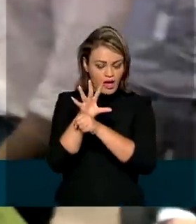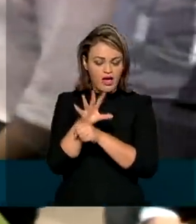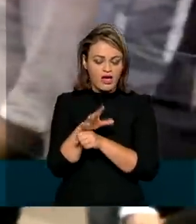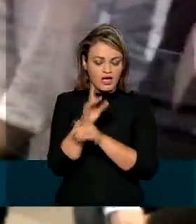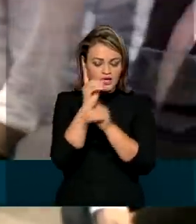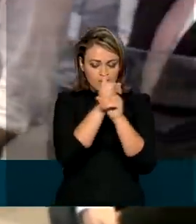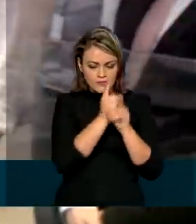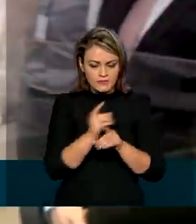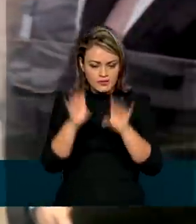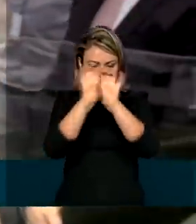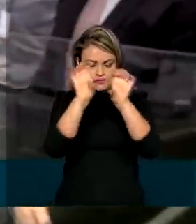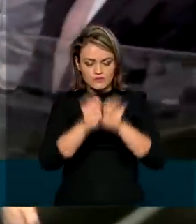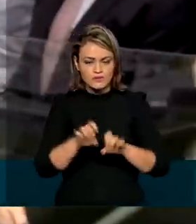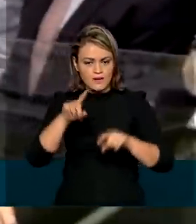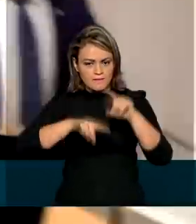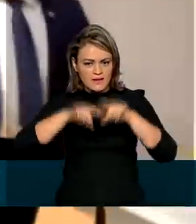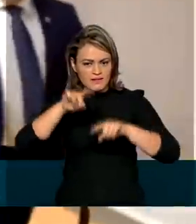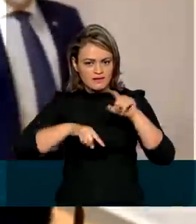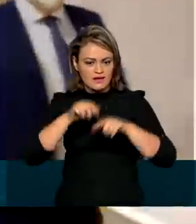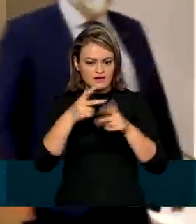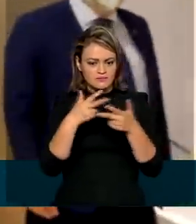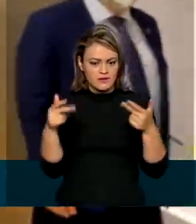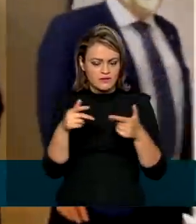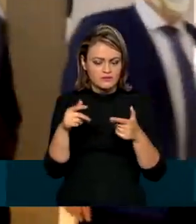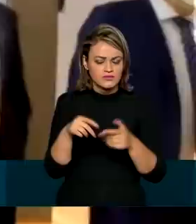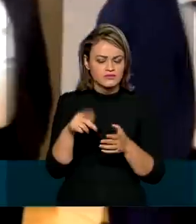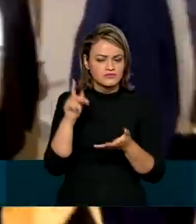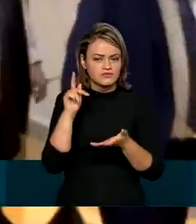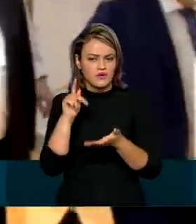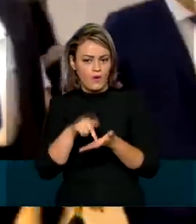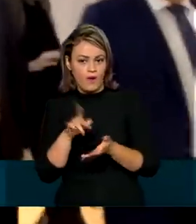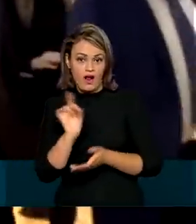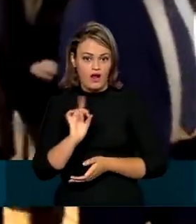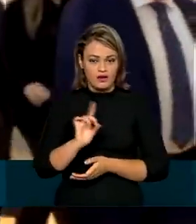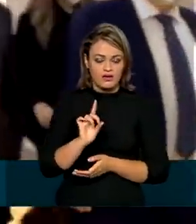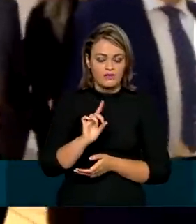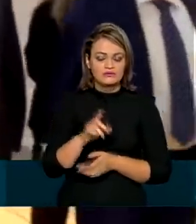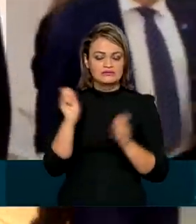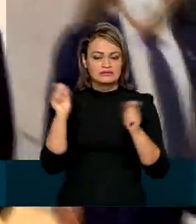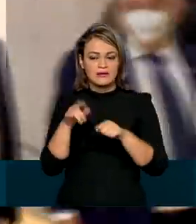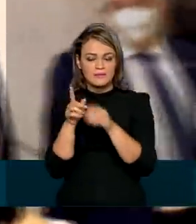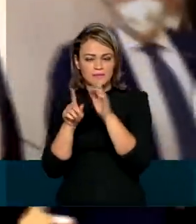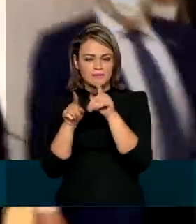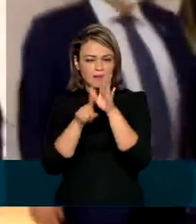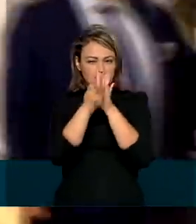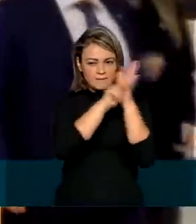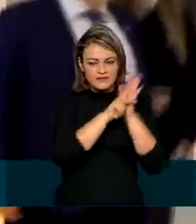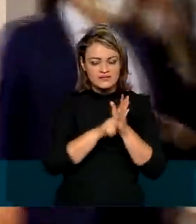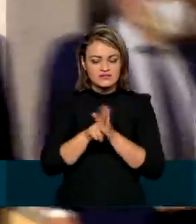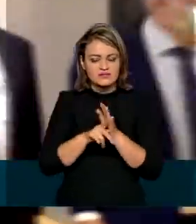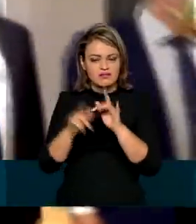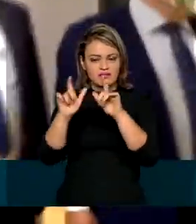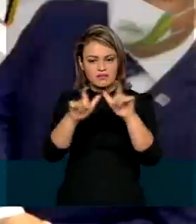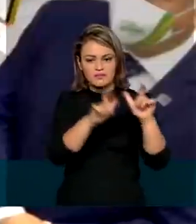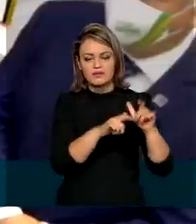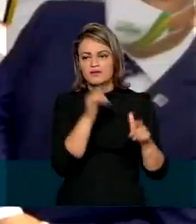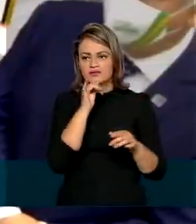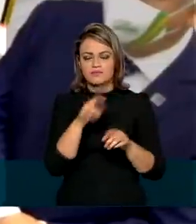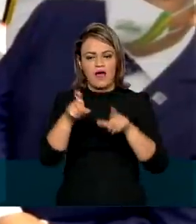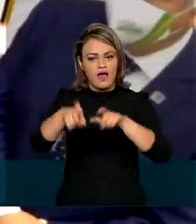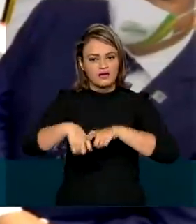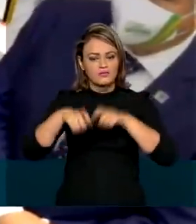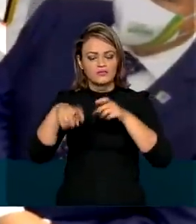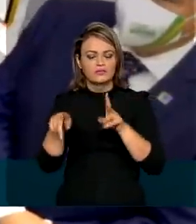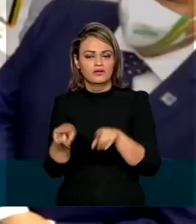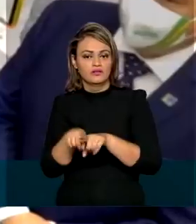revelar as estruturas de materiais orgânicos e inorgânicos, o que possibilita pesquisas em diversas áreas, como agricultura e